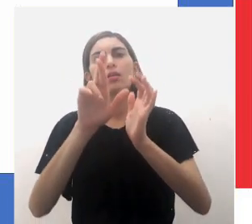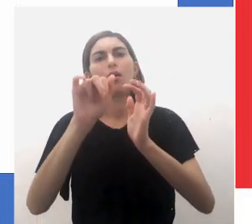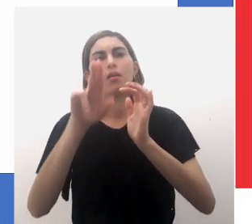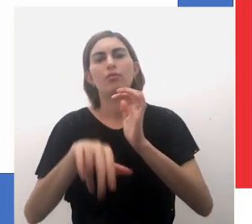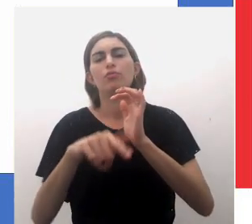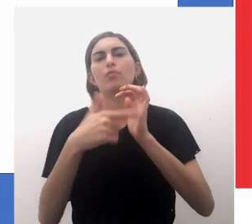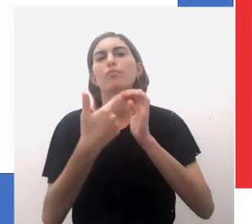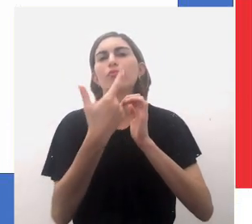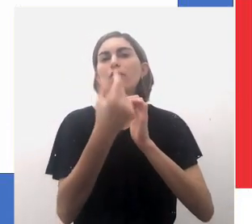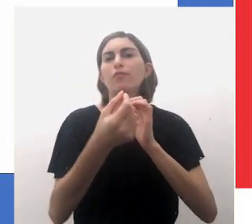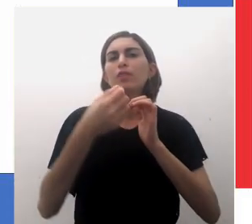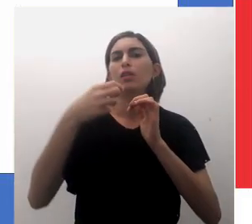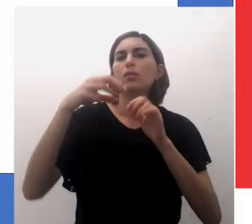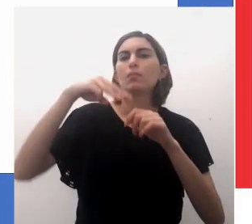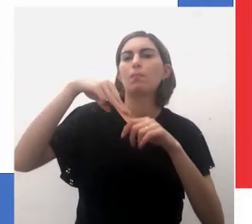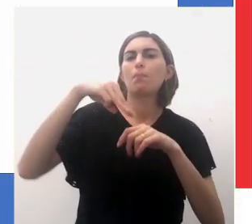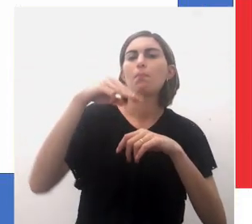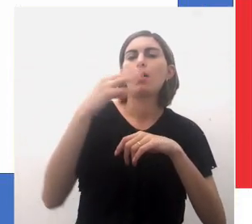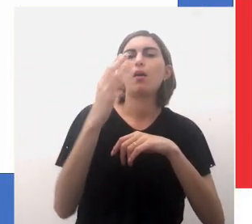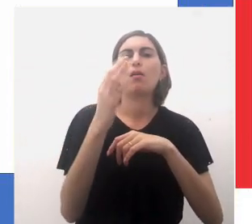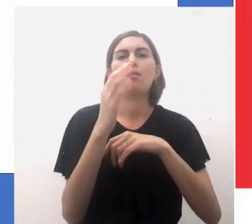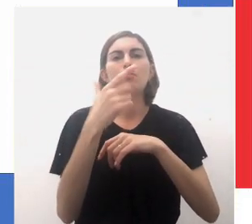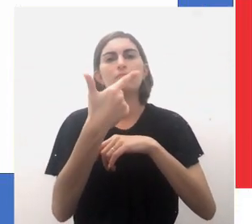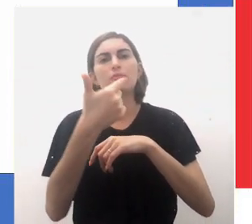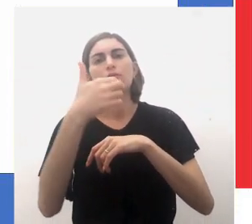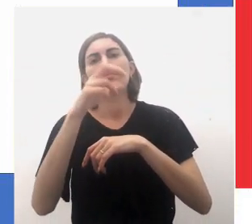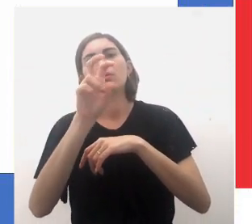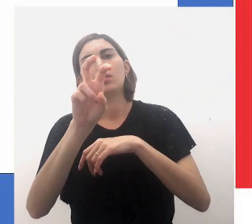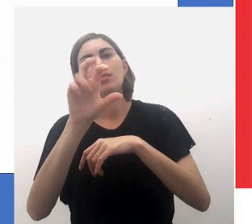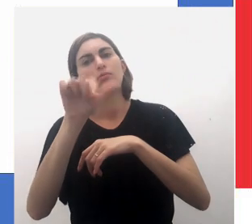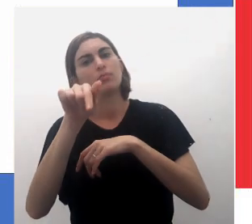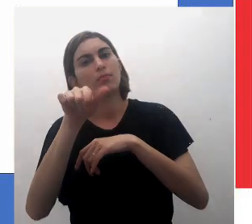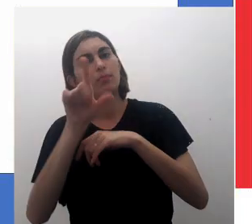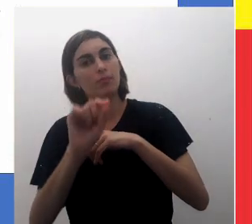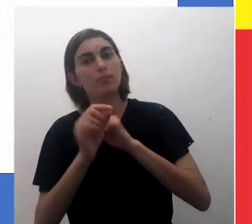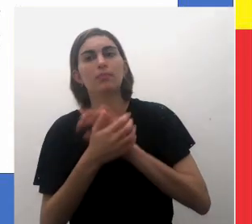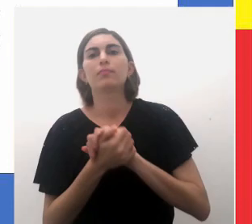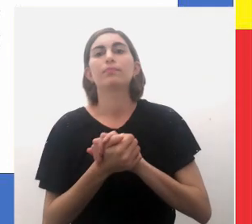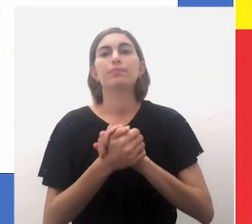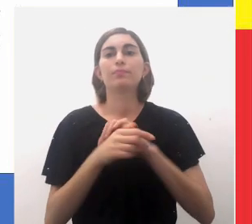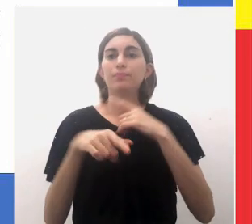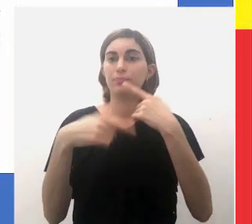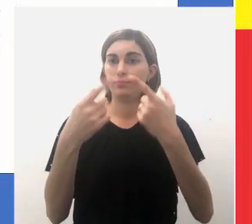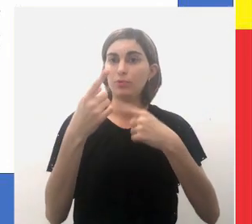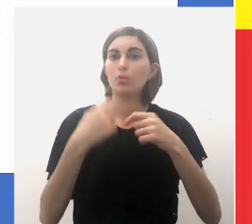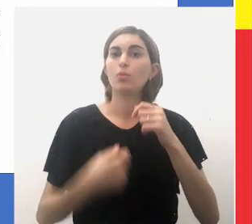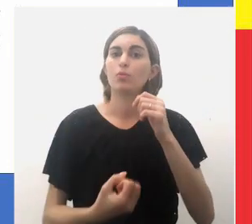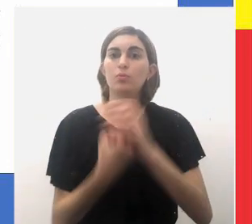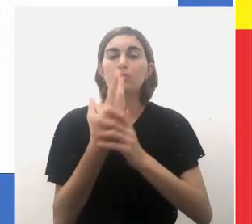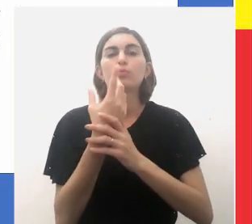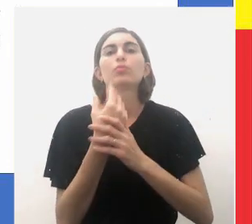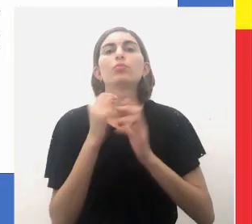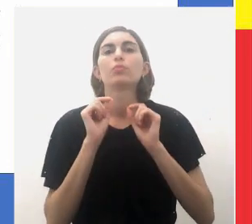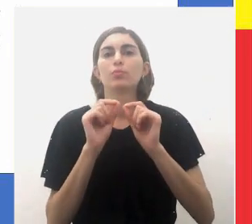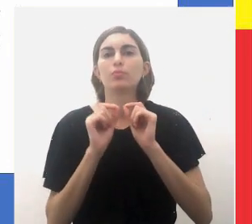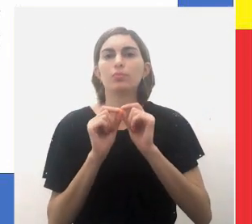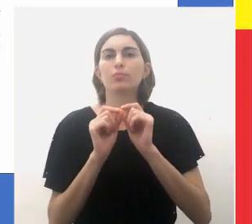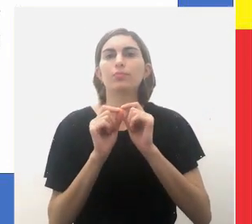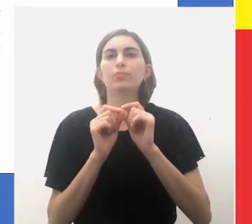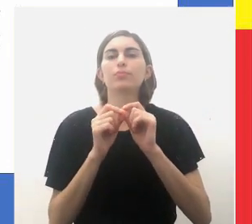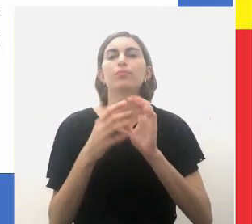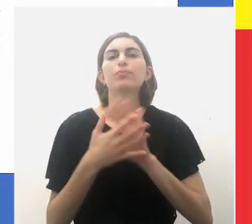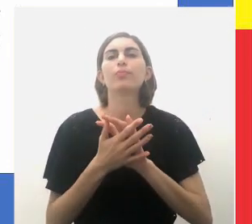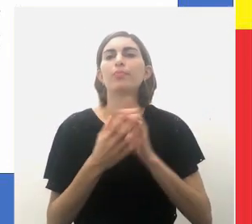em carta régea, de 23, de 1770, o poder de gerar riqueza dependia,